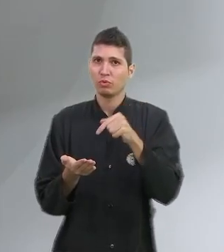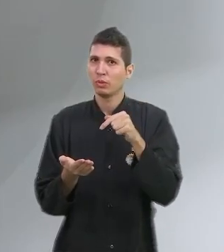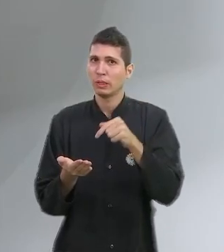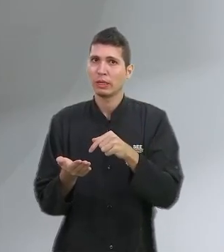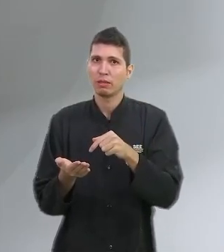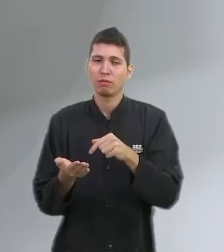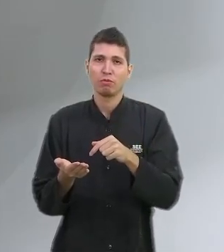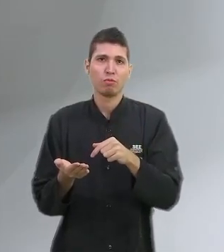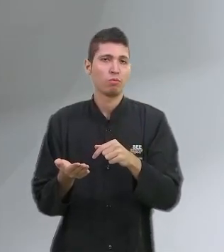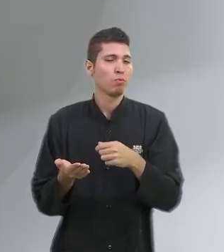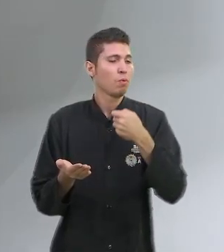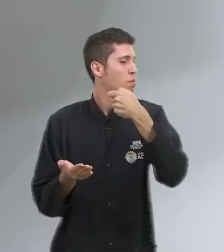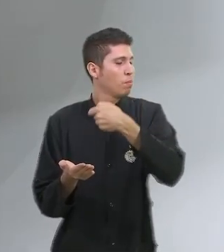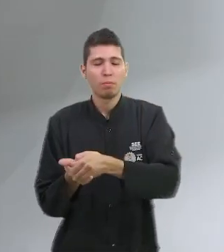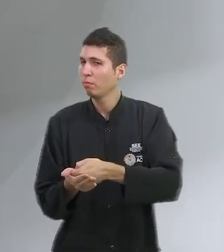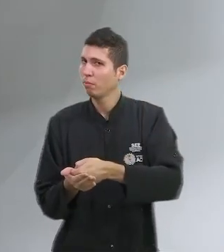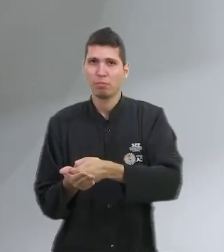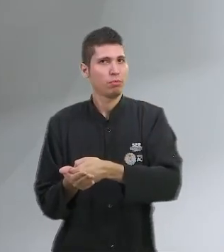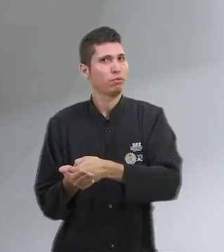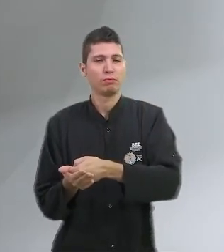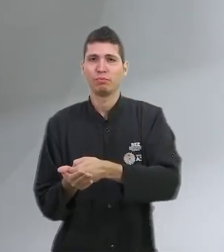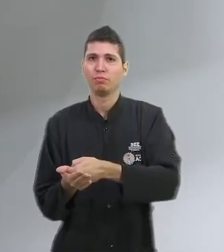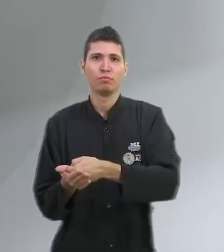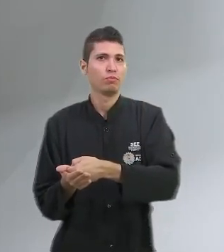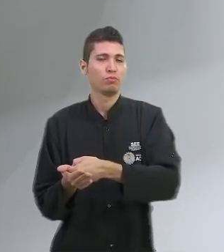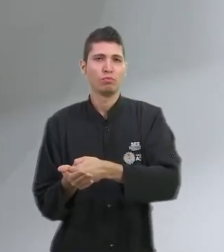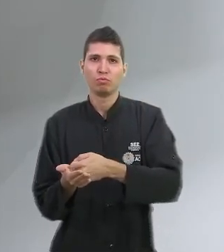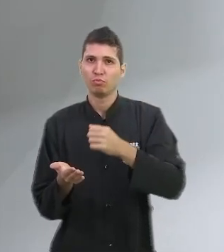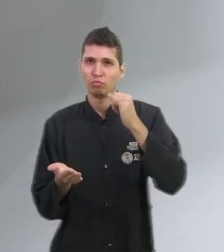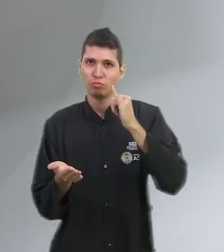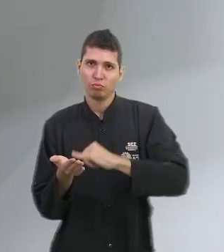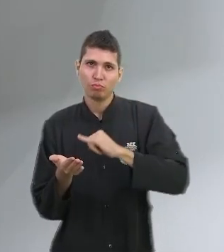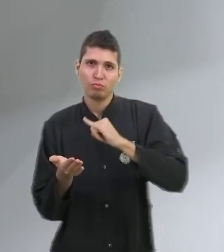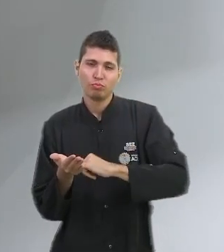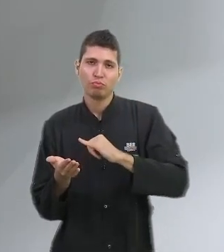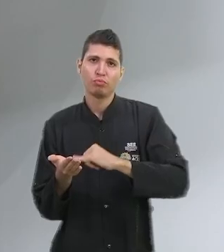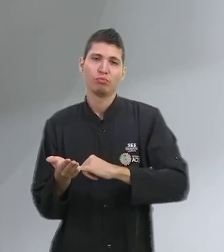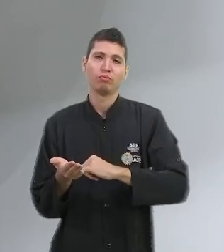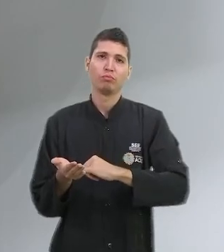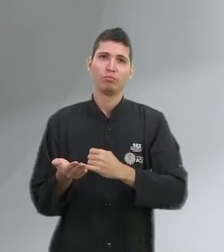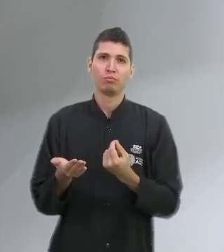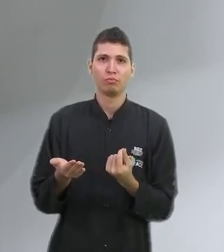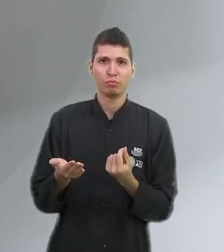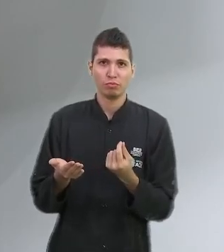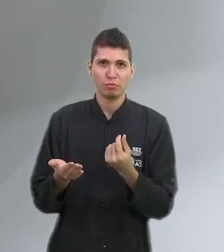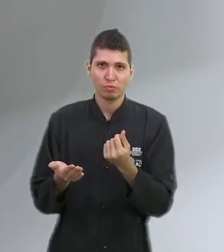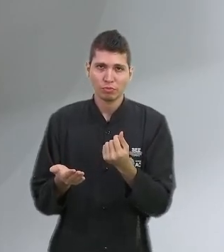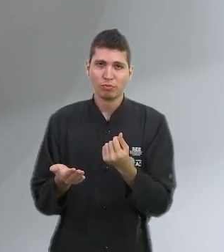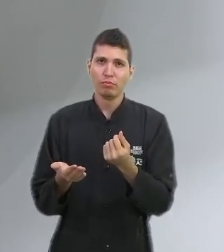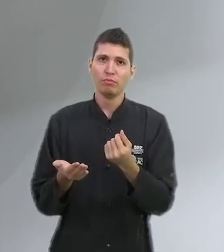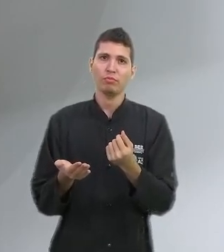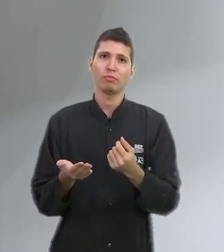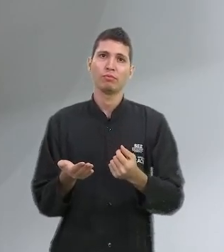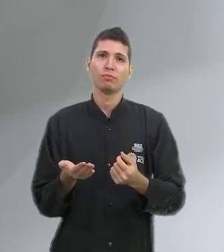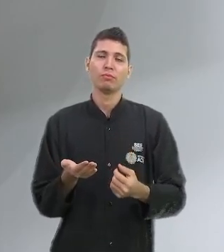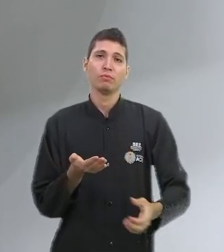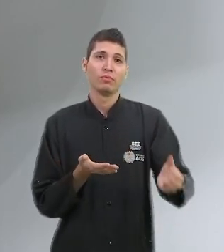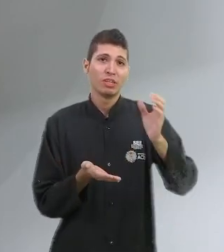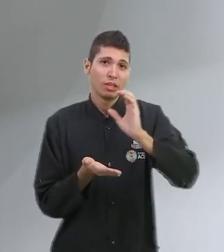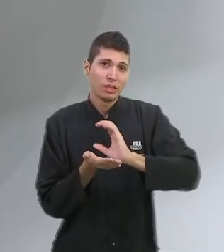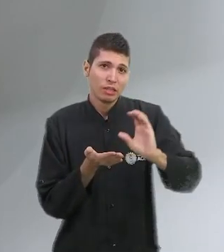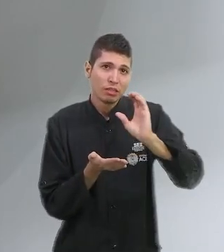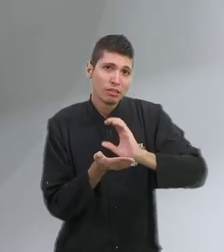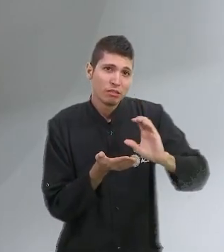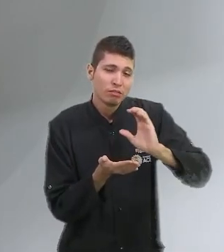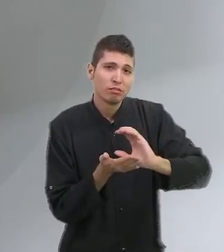paga imposto de renda. Nós vamos ver nas próximas aulas que alguns desses investimentos, eles chegam